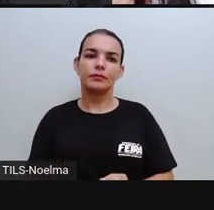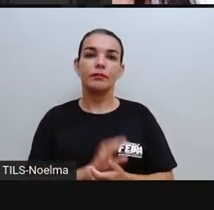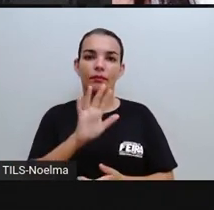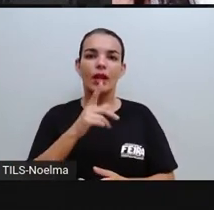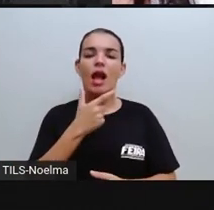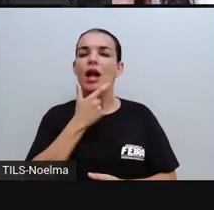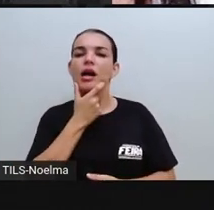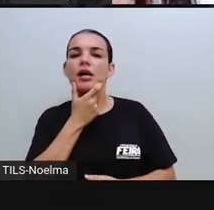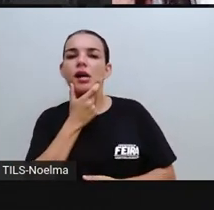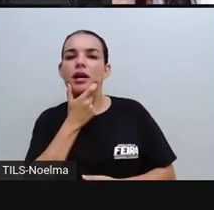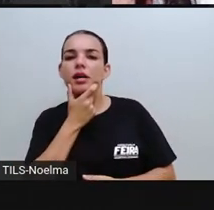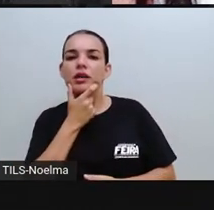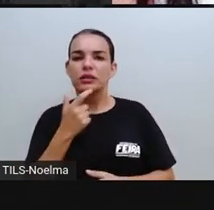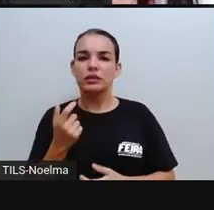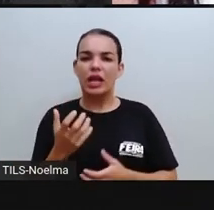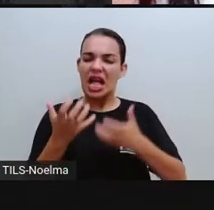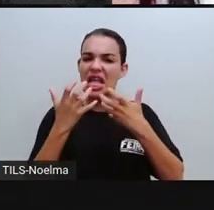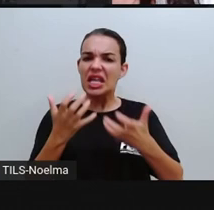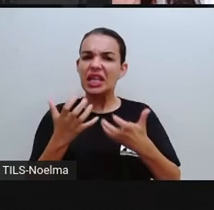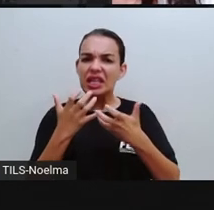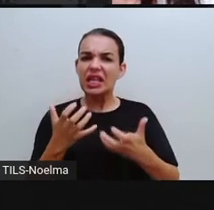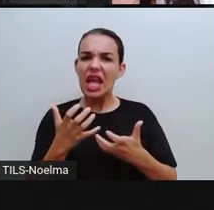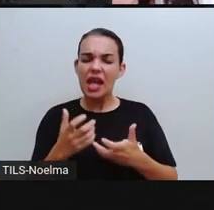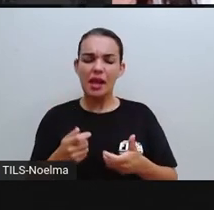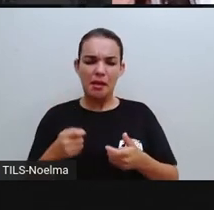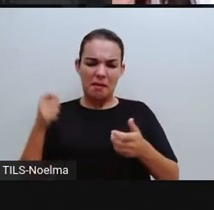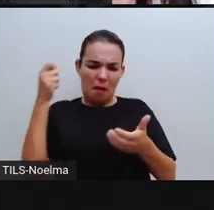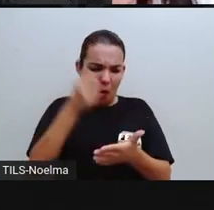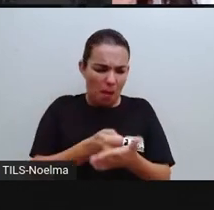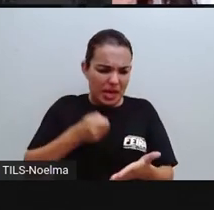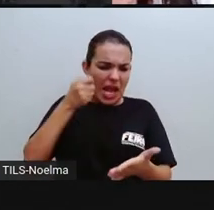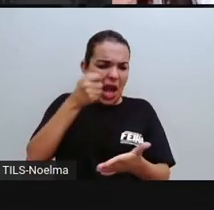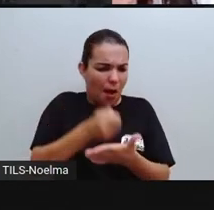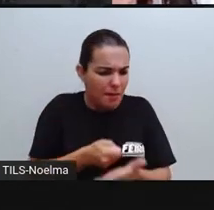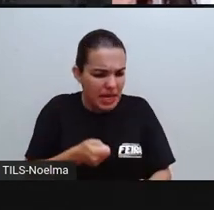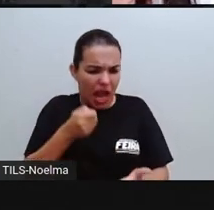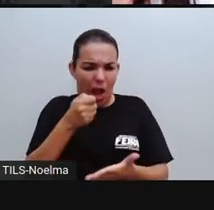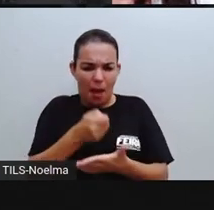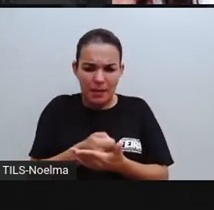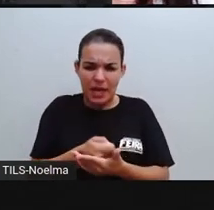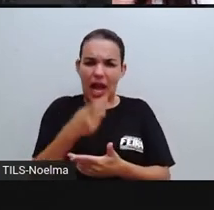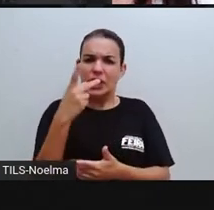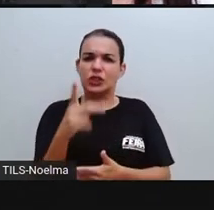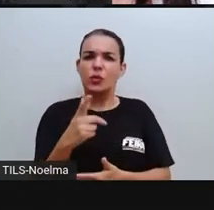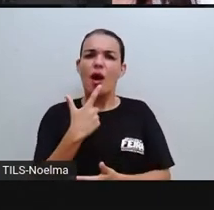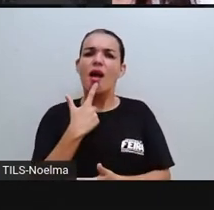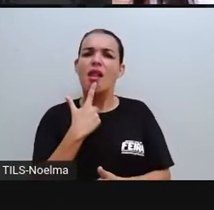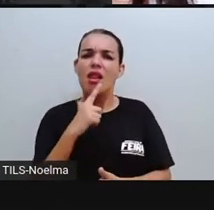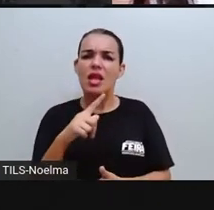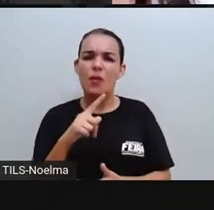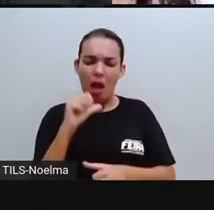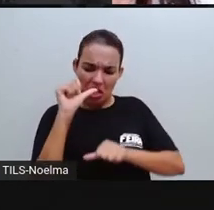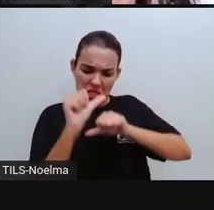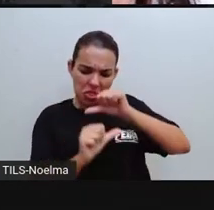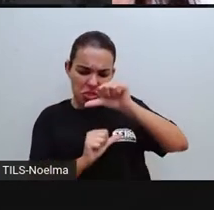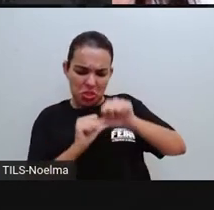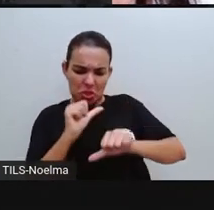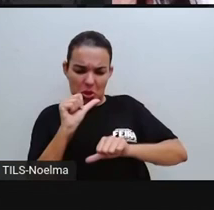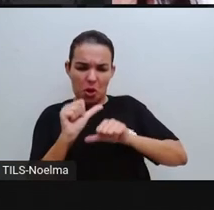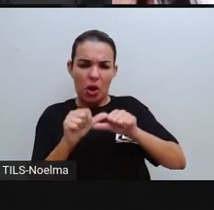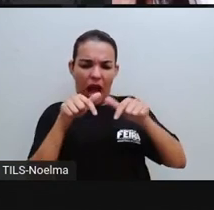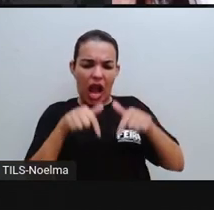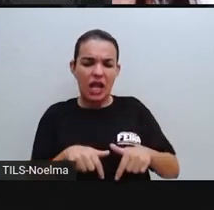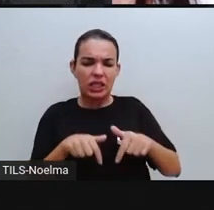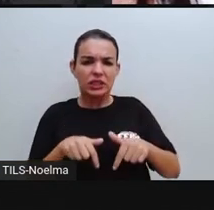ingleses, né? E aí tenta implantar a sua língua que seria o inglês aqui no